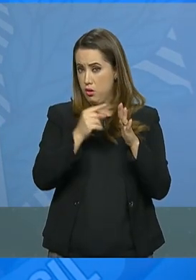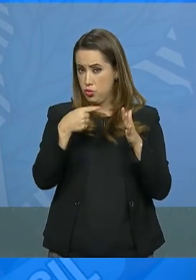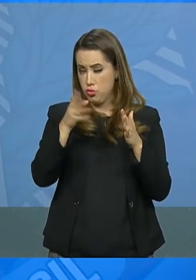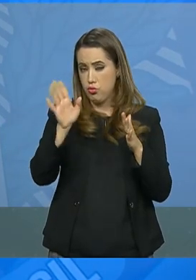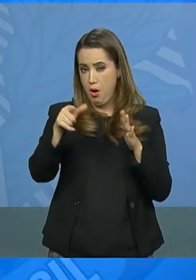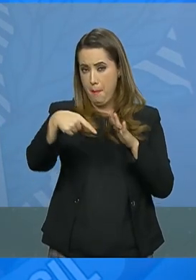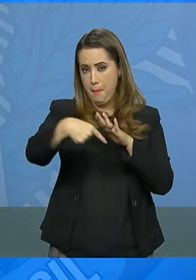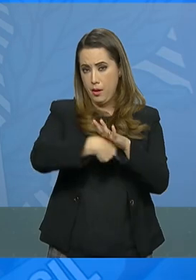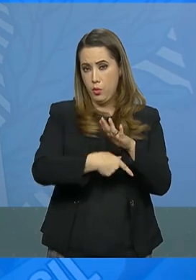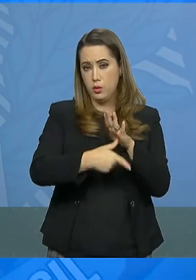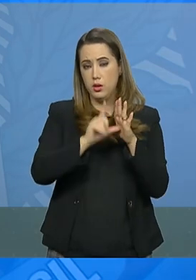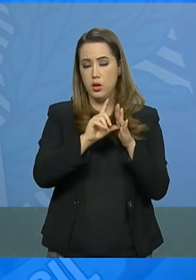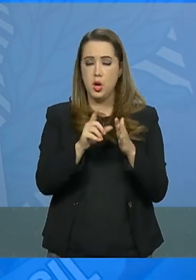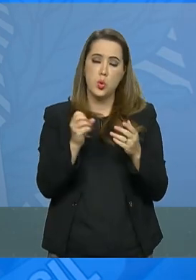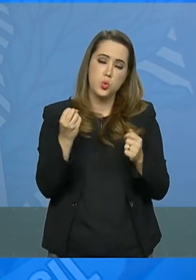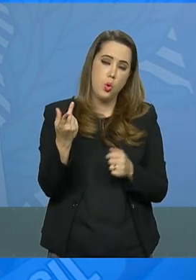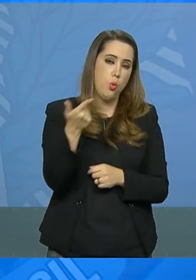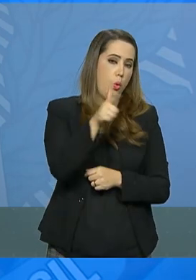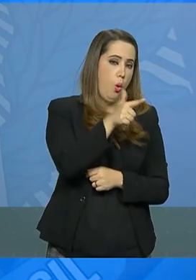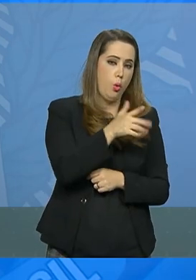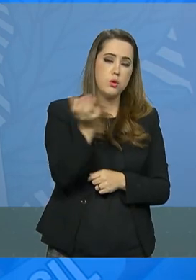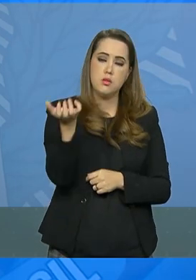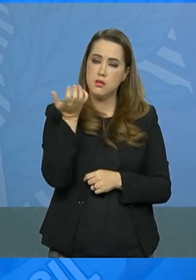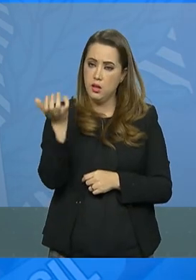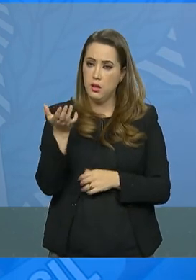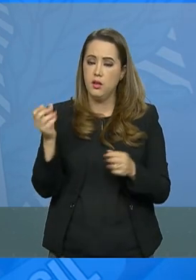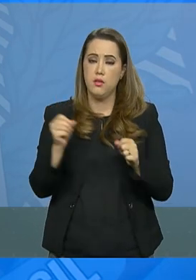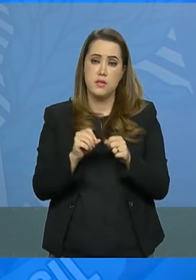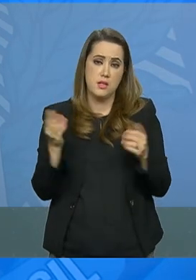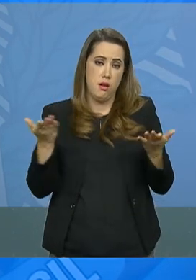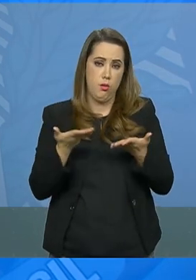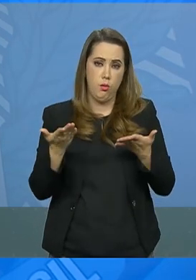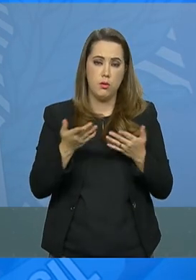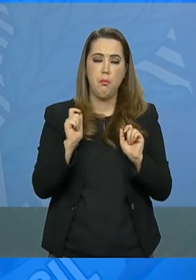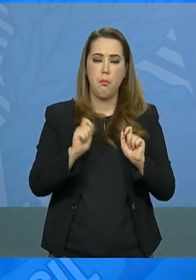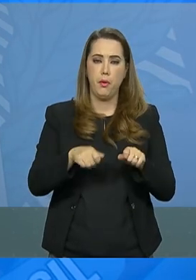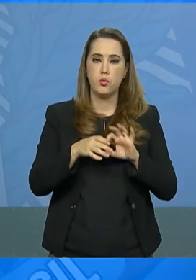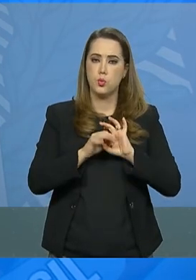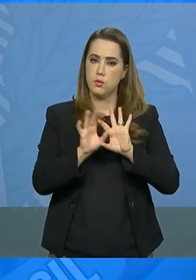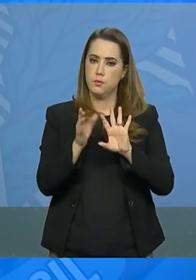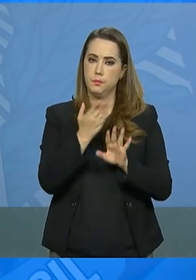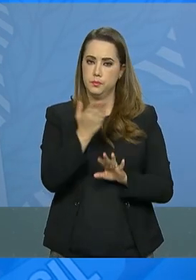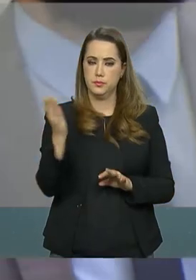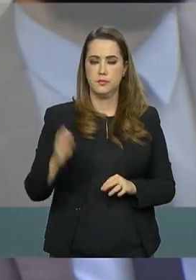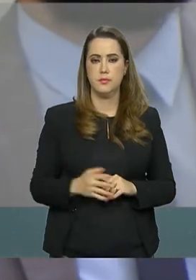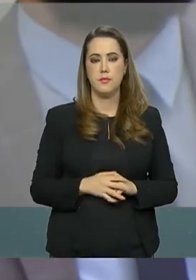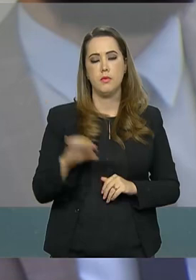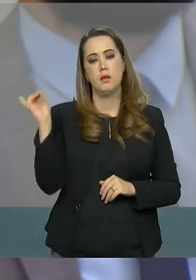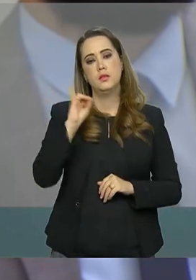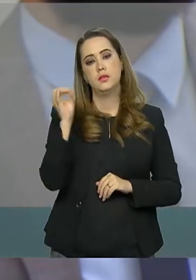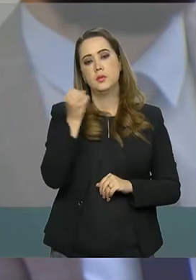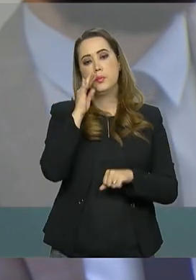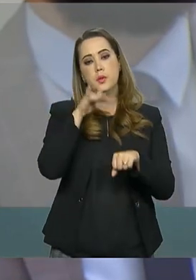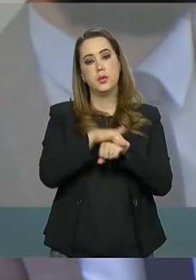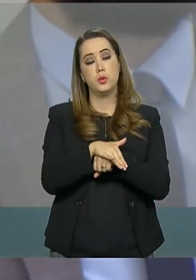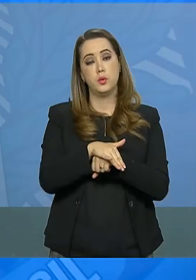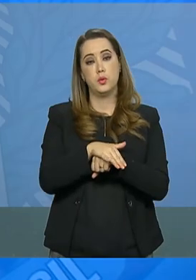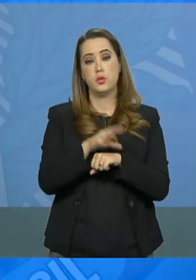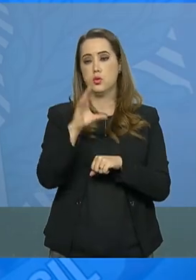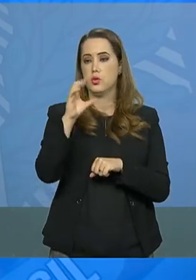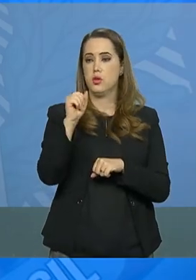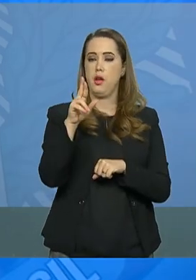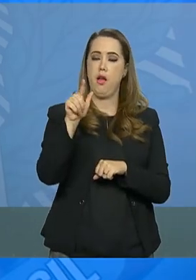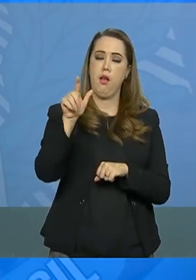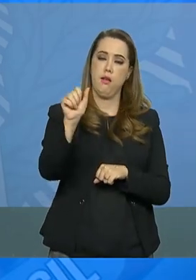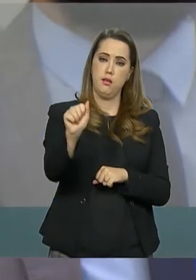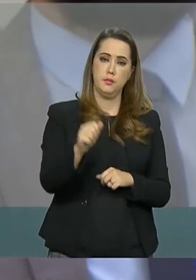Imprensa, ou, eventualmente, outras que lhes pareçam interessantes. Boa noite. Porta-voz calará hoje do Valor Econômico. Tudo